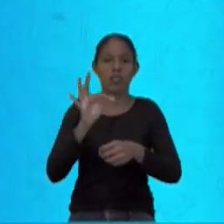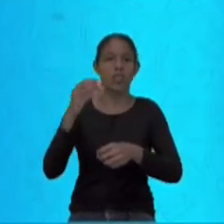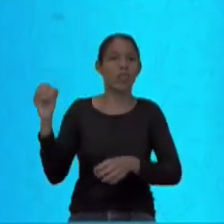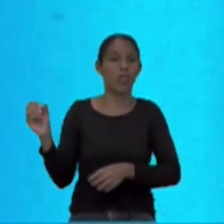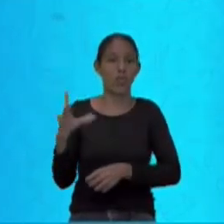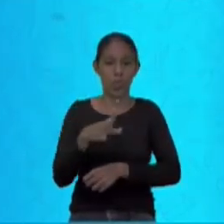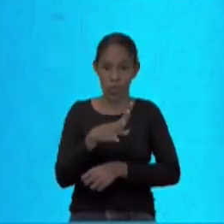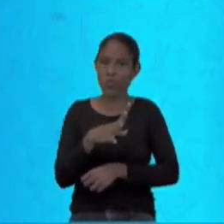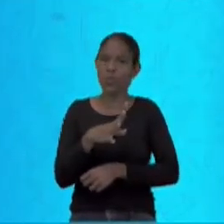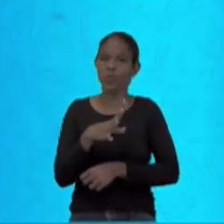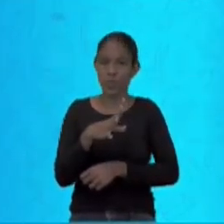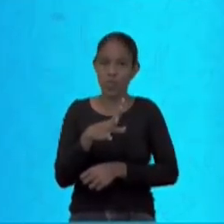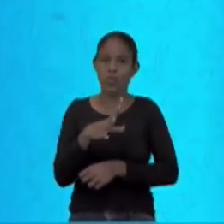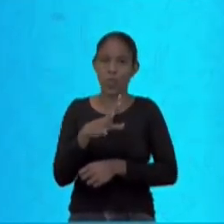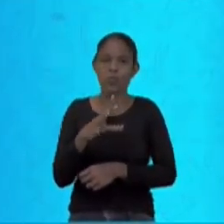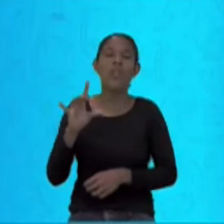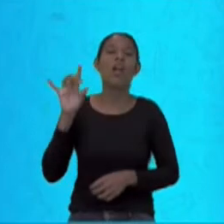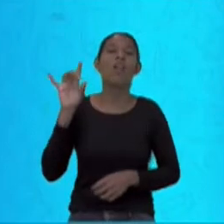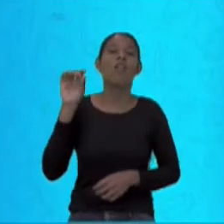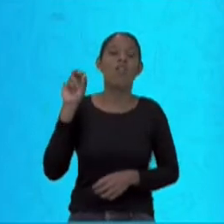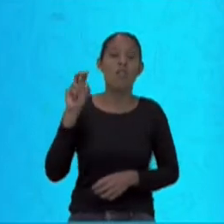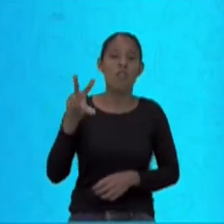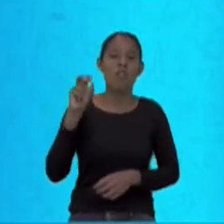fazem o nós chamamos de